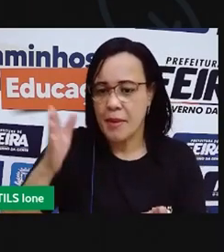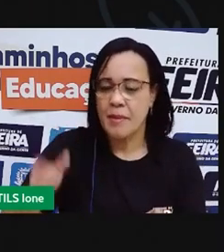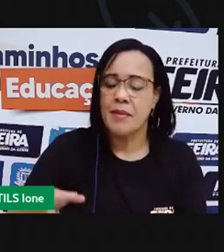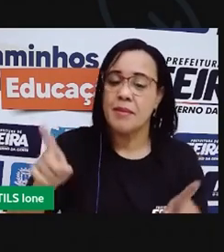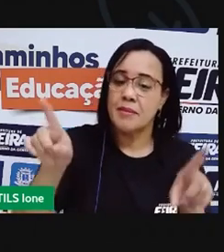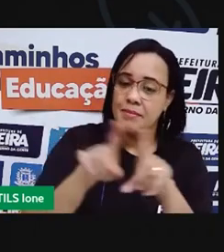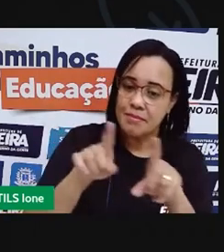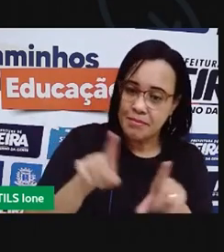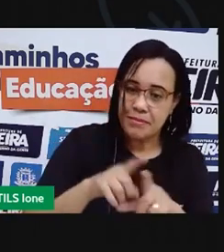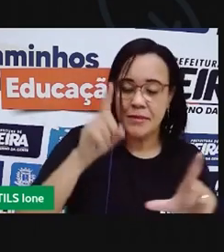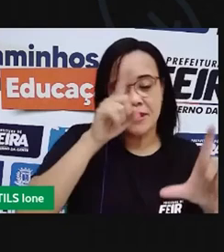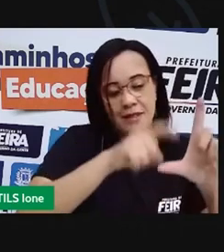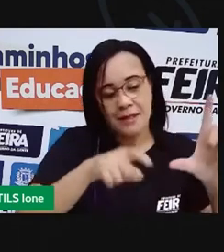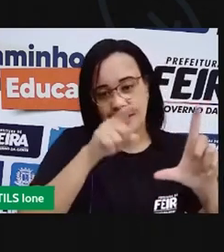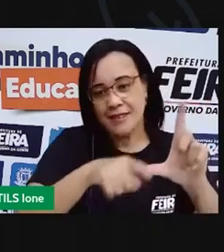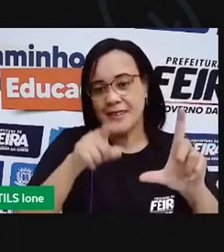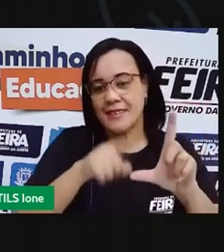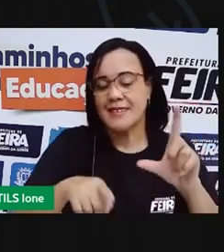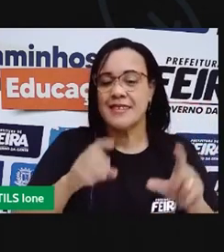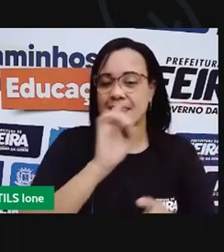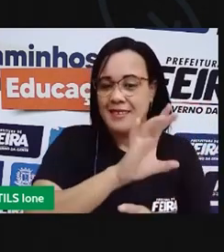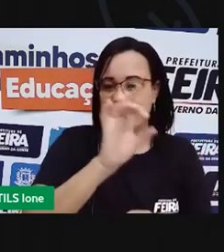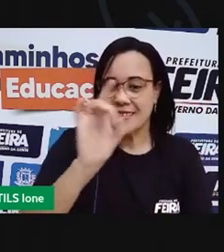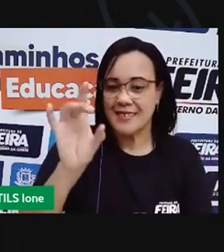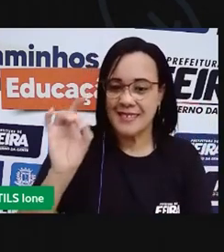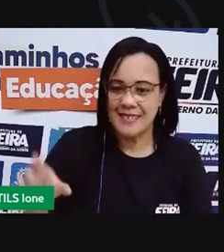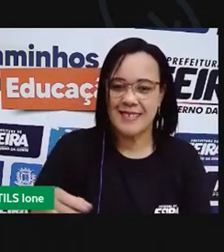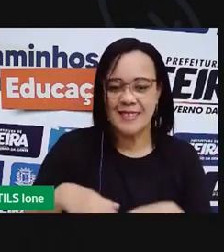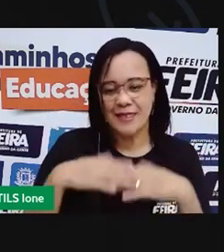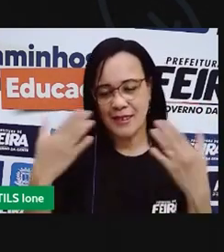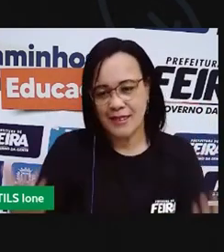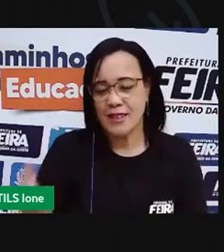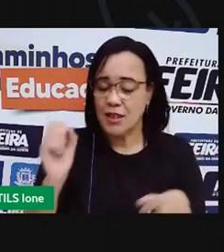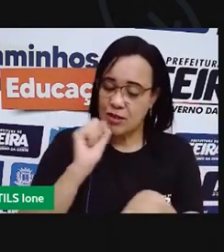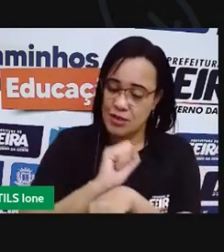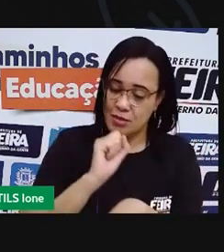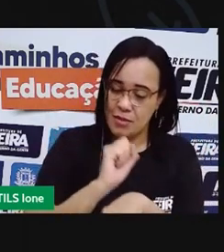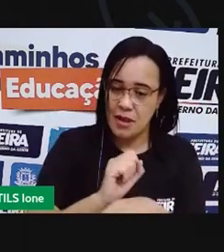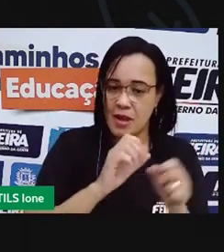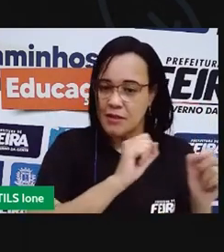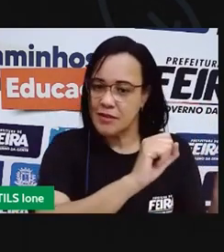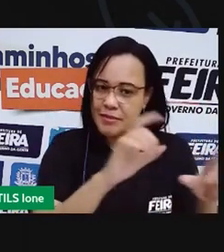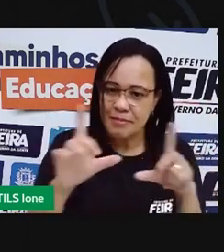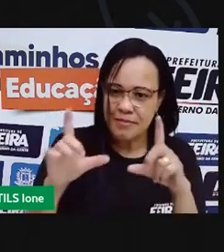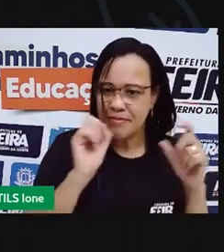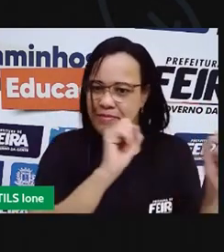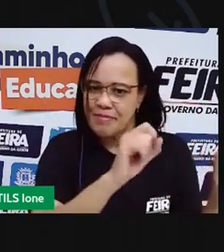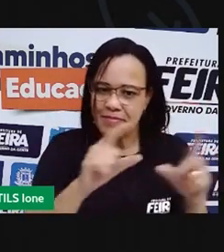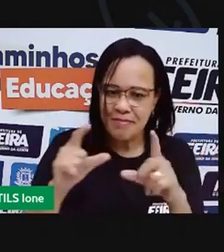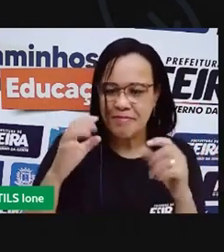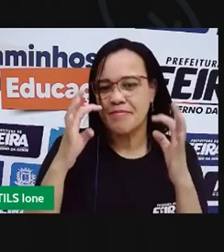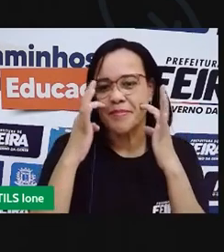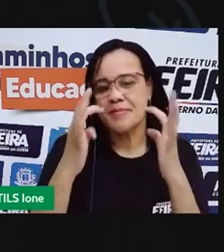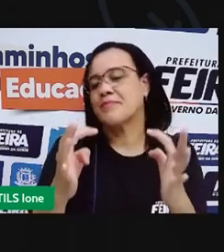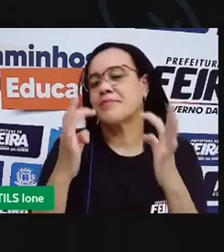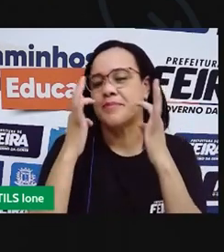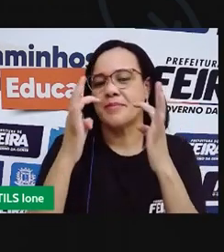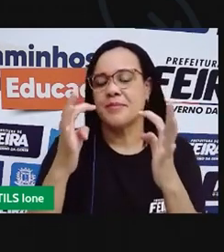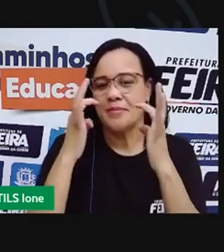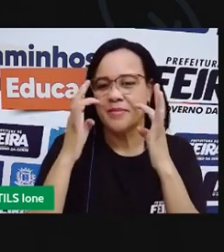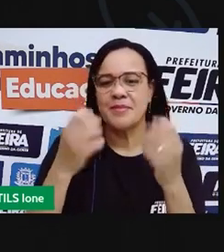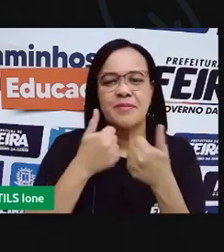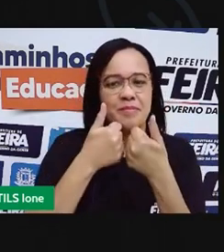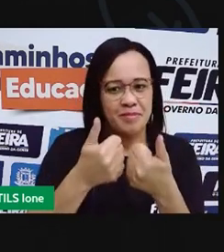letras e isso espero que você tenha conseguido acompanhar a escrita dessas palavras e tenha se